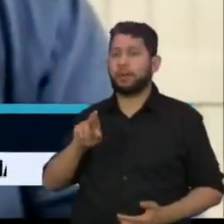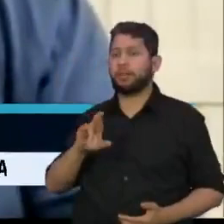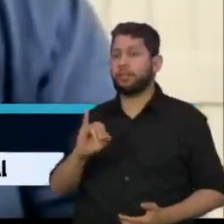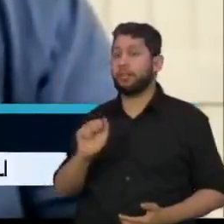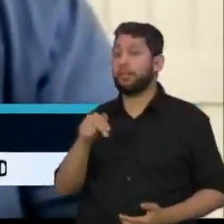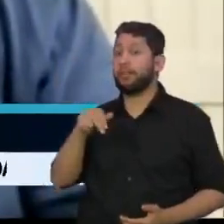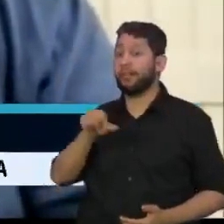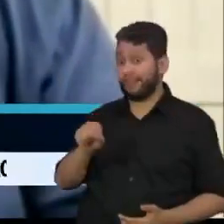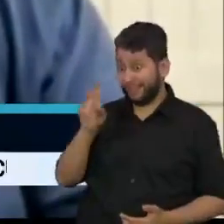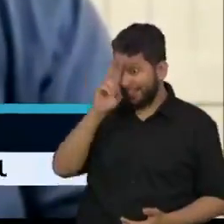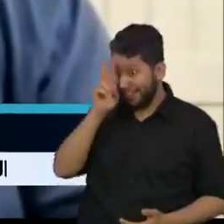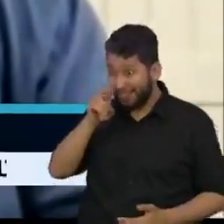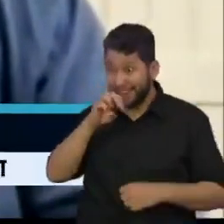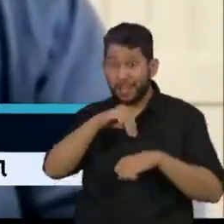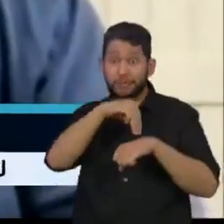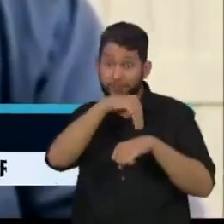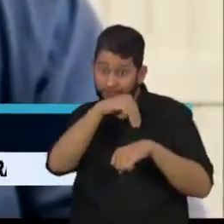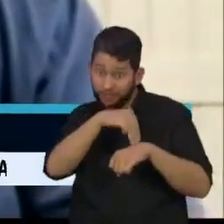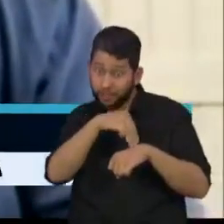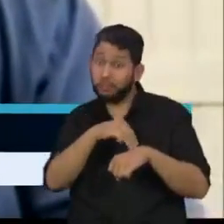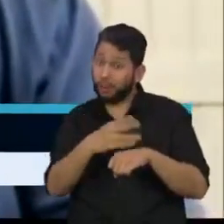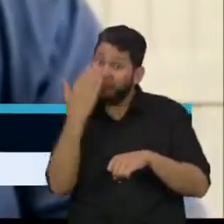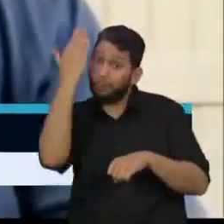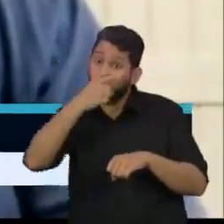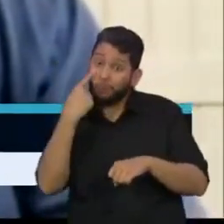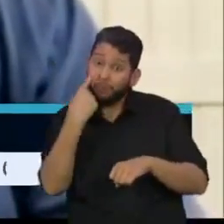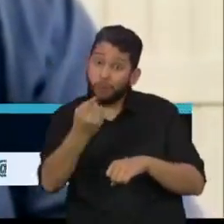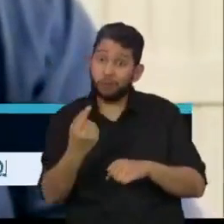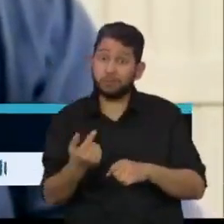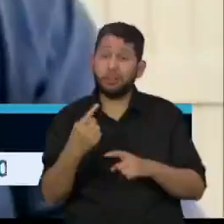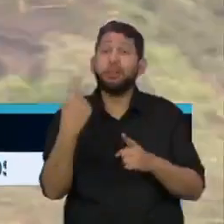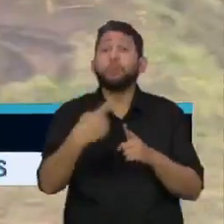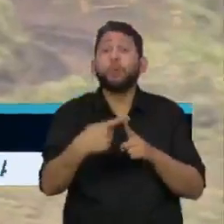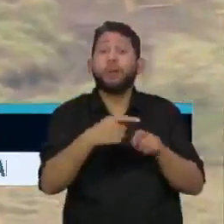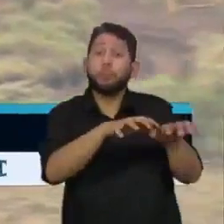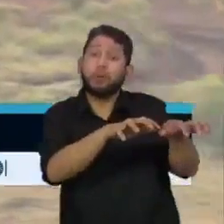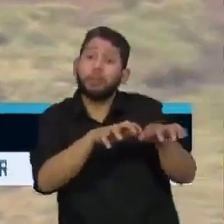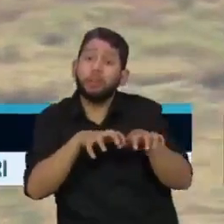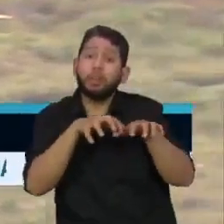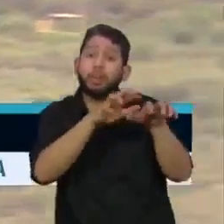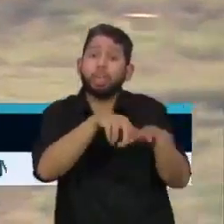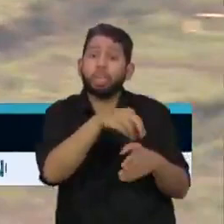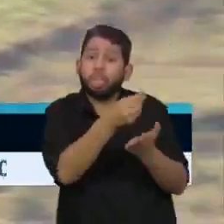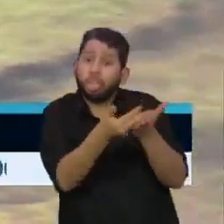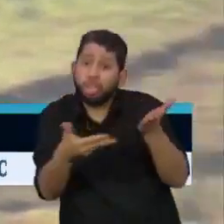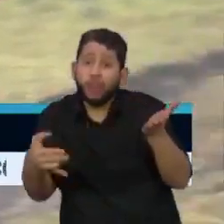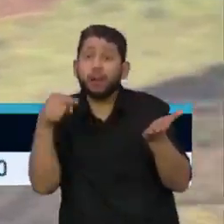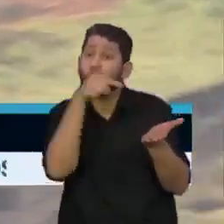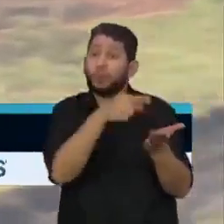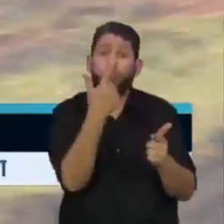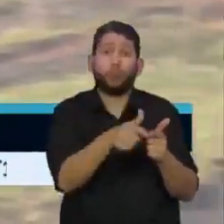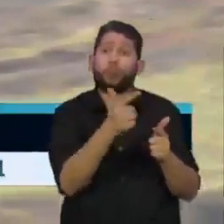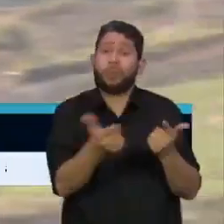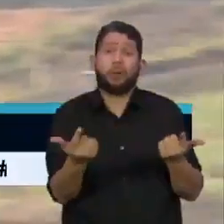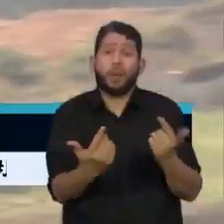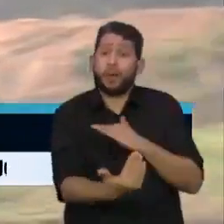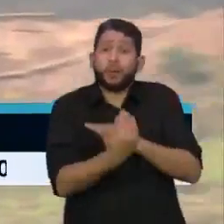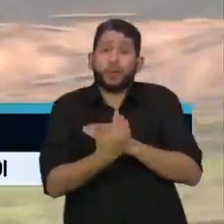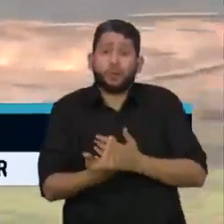revelações contundentes de que a mineração é um problema, muito mais do que a solução. Ela gera